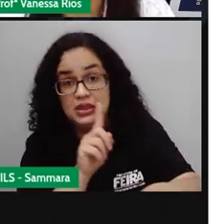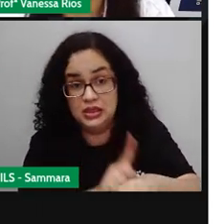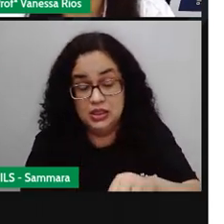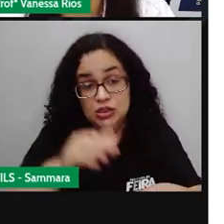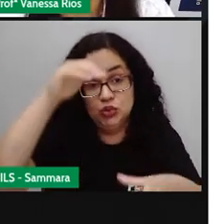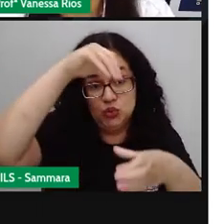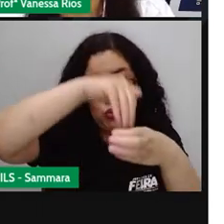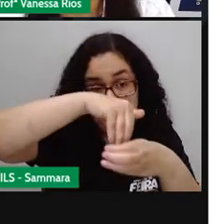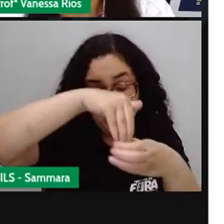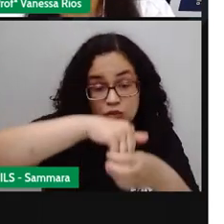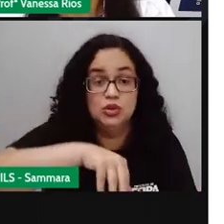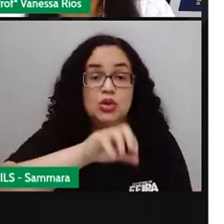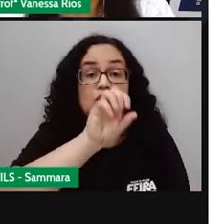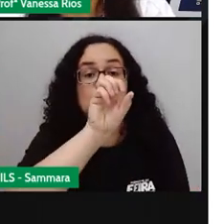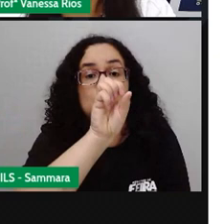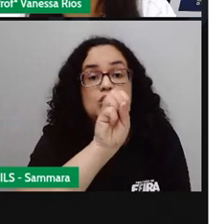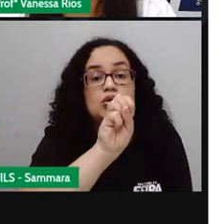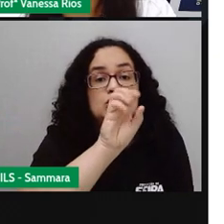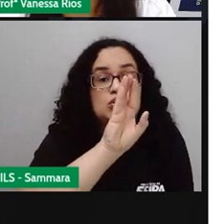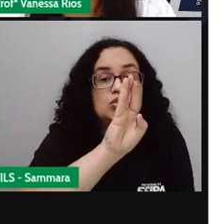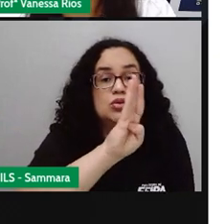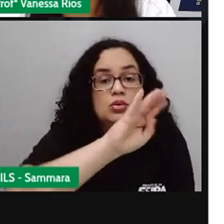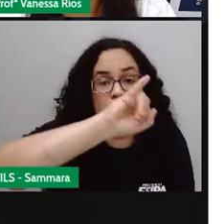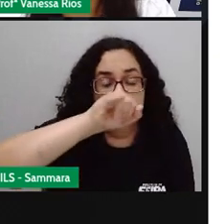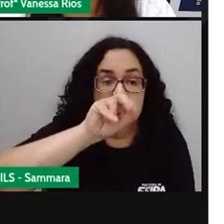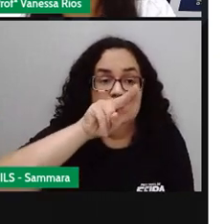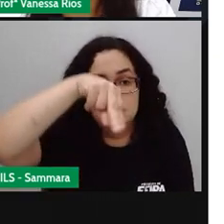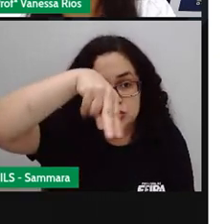dentro do modo subjuntivo.